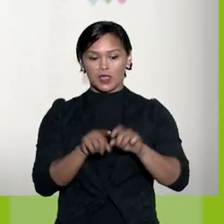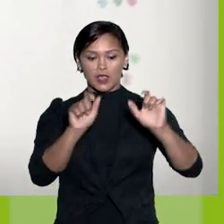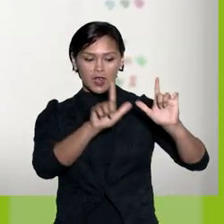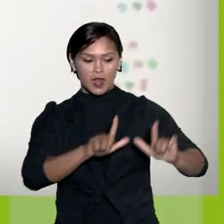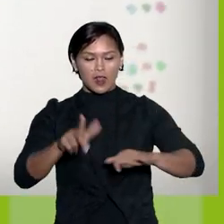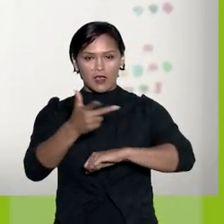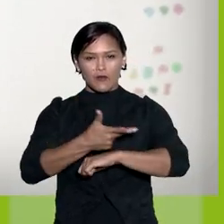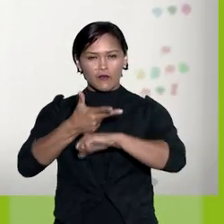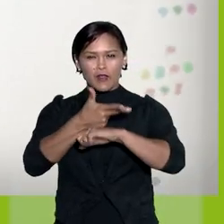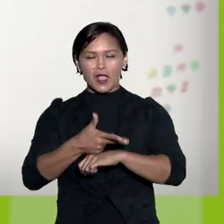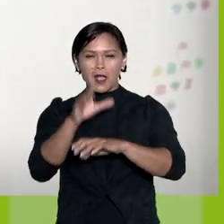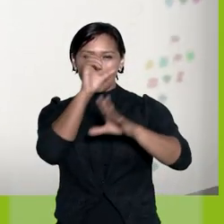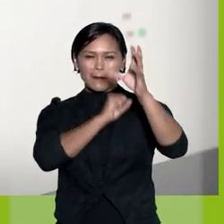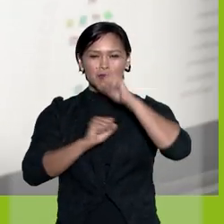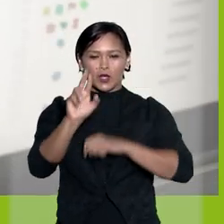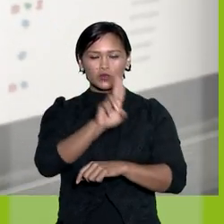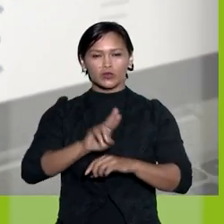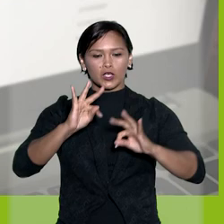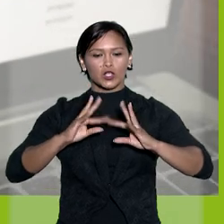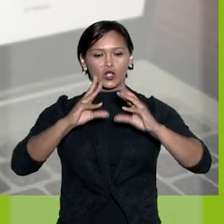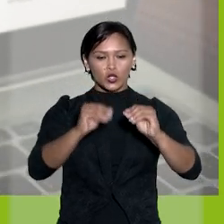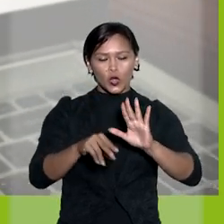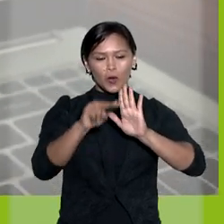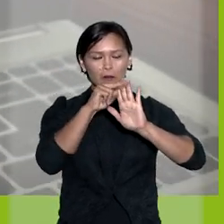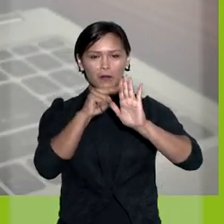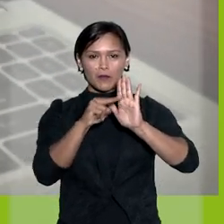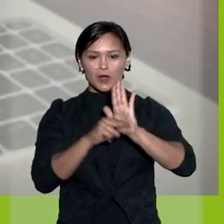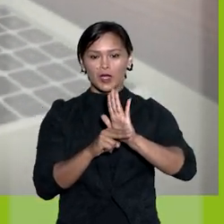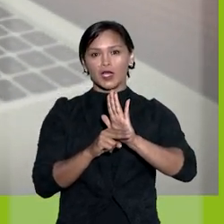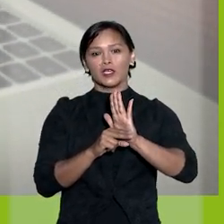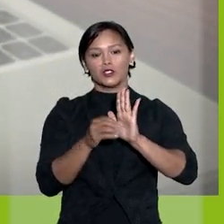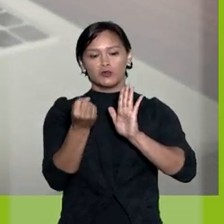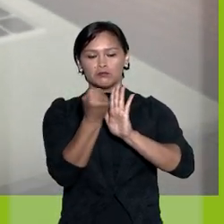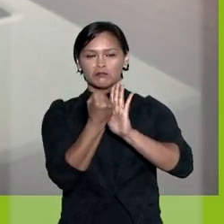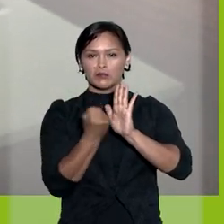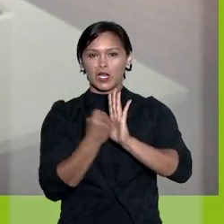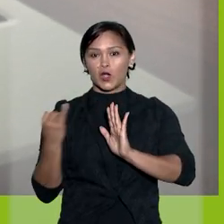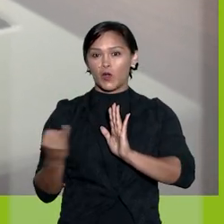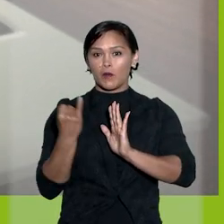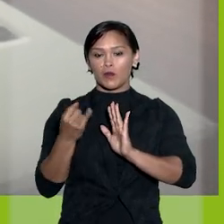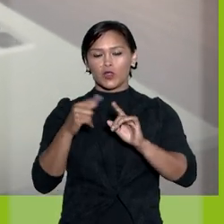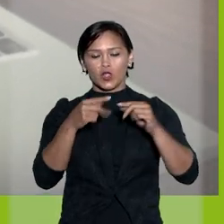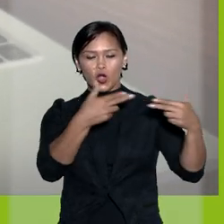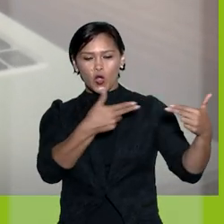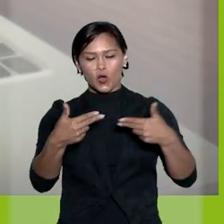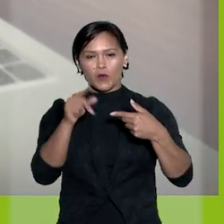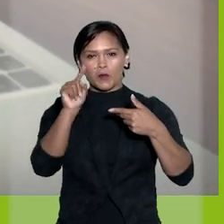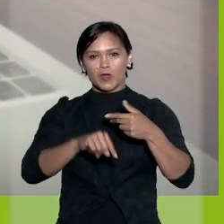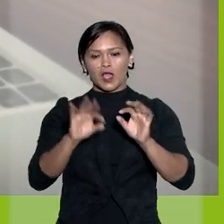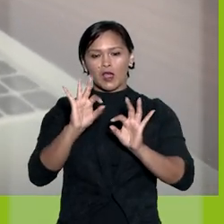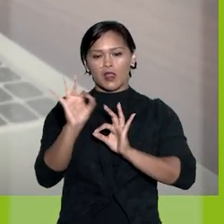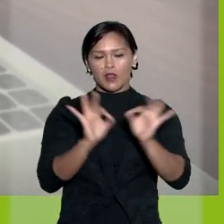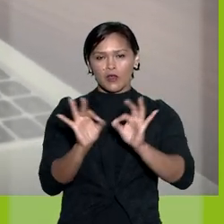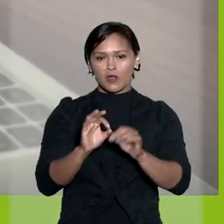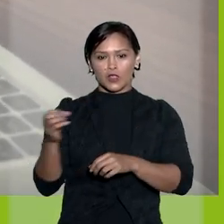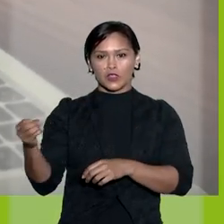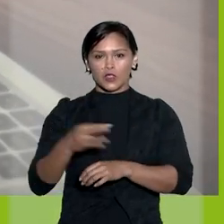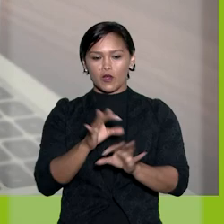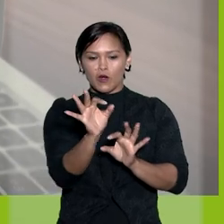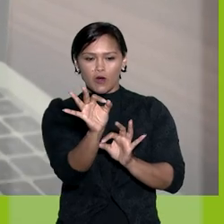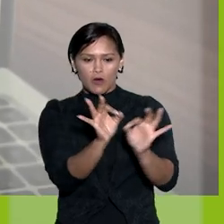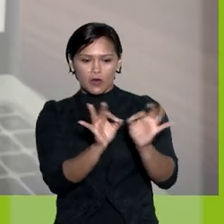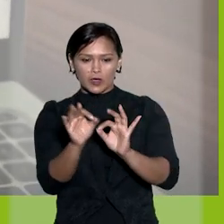do sistema. Neste vídeo, você vai aprender a usar todas as funcionalidades dos marcadores, uma ferramenta